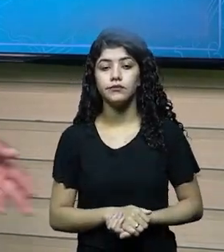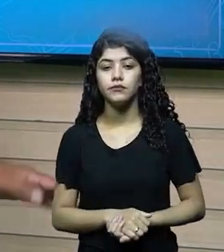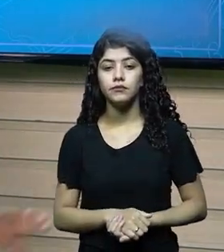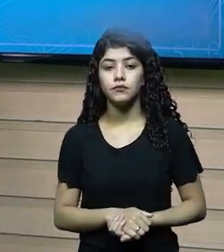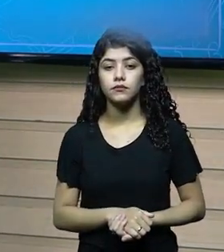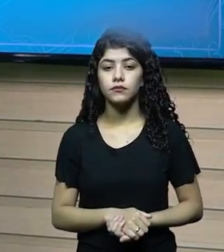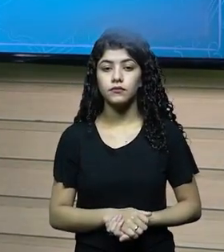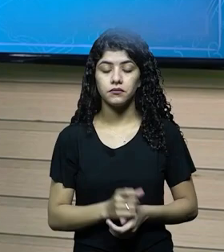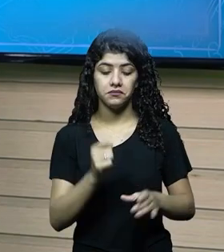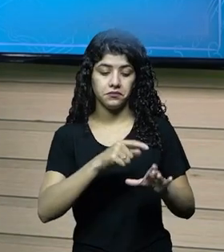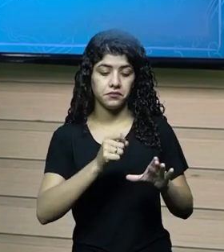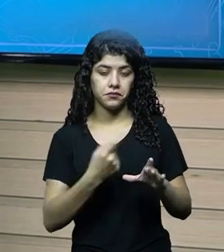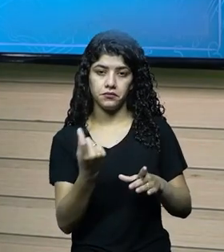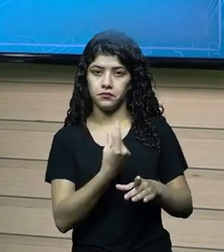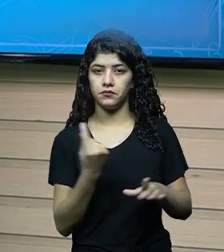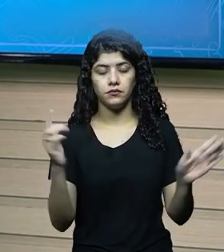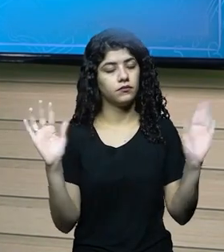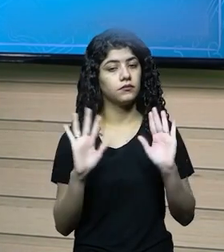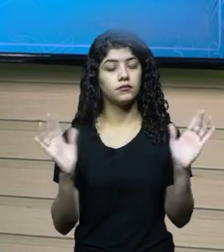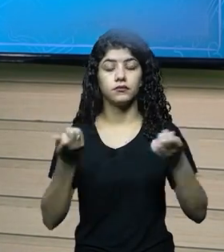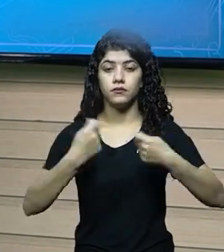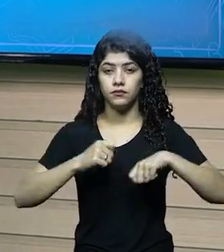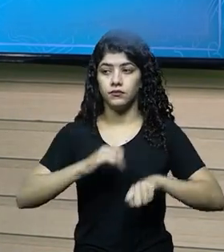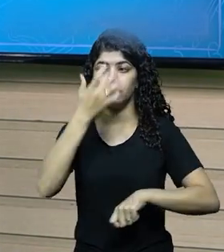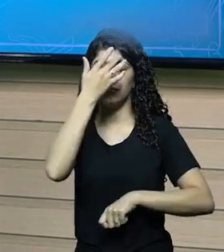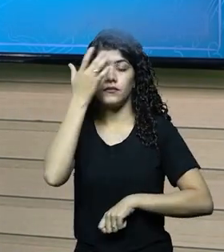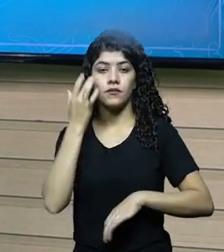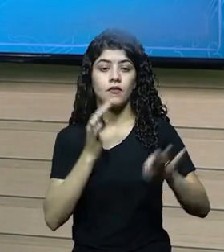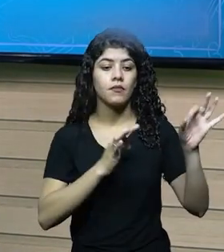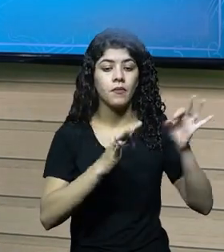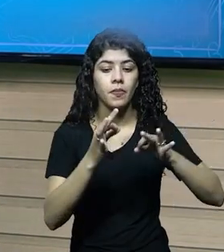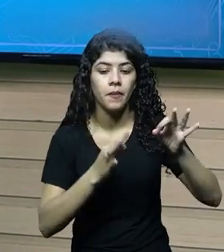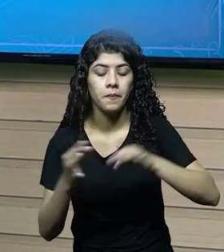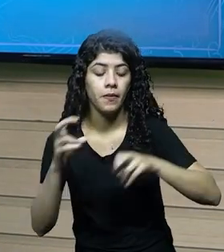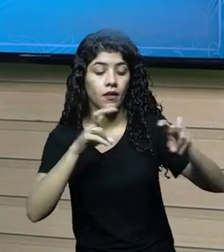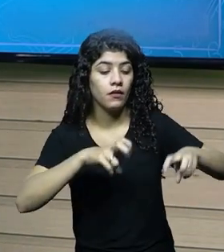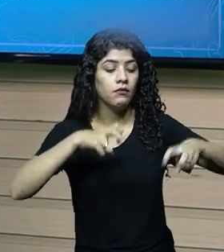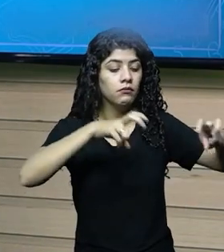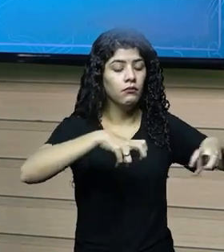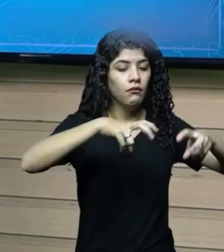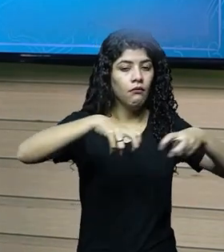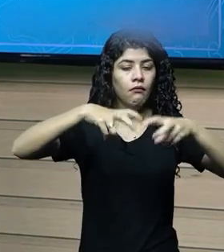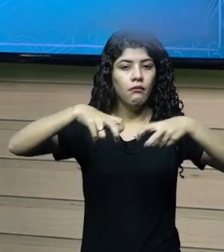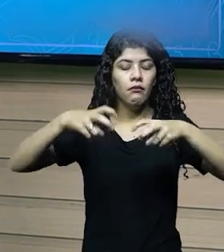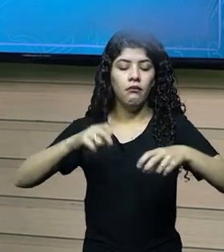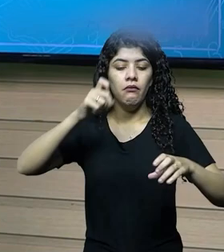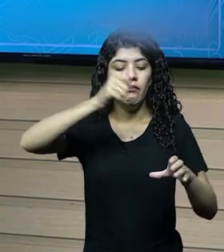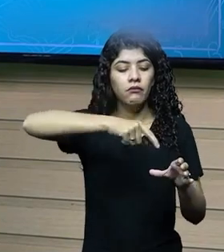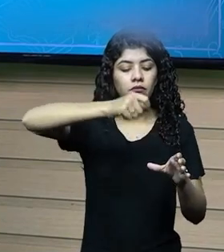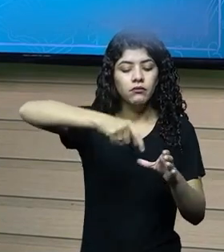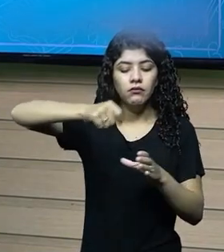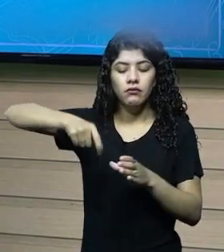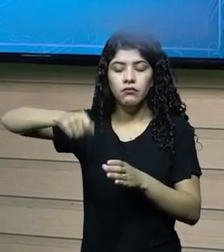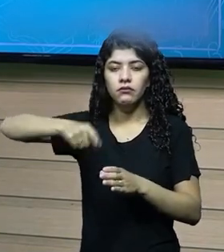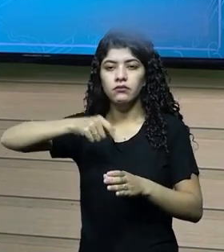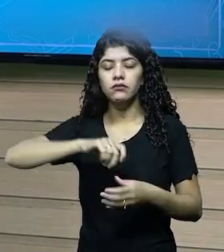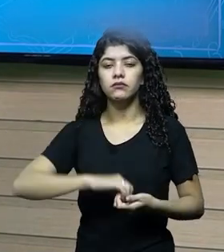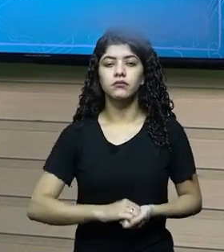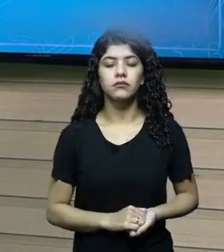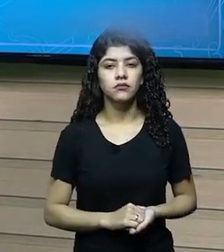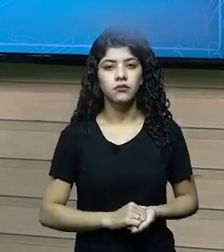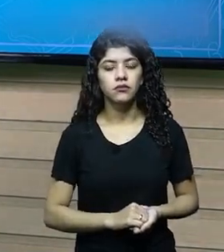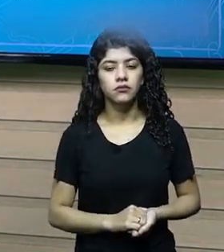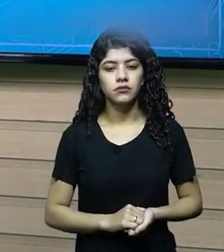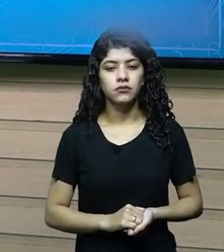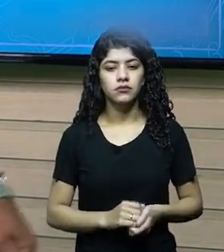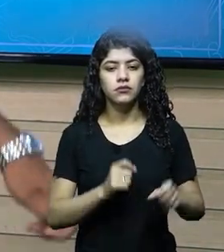mudas, elas não se plantam sozinhas, precisa de alguém lá para preparar o terreno, para cavar os buracos, ou então para colocar na máquina,